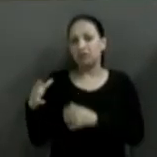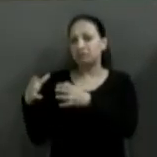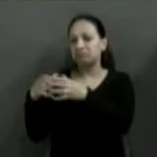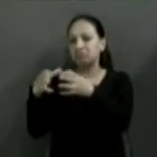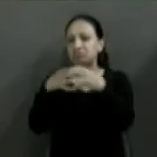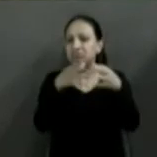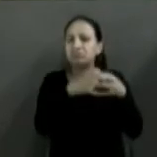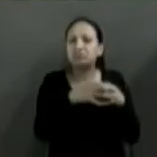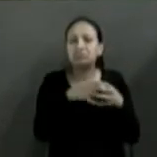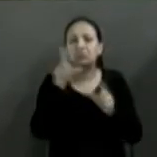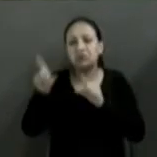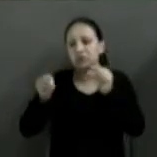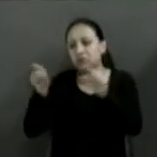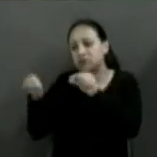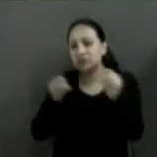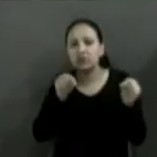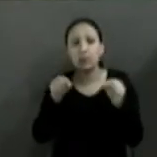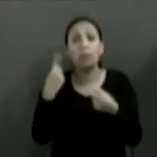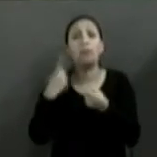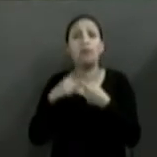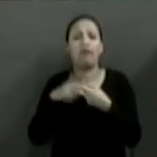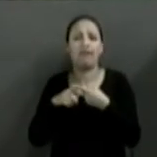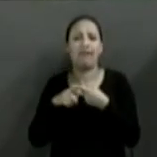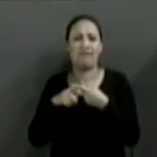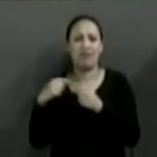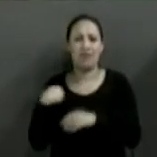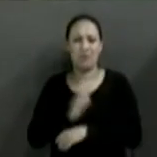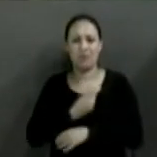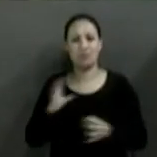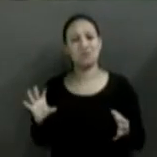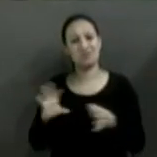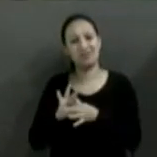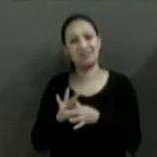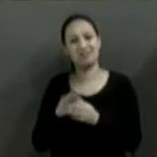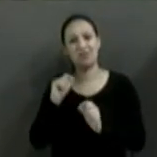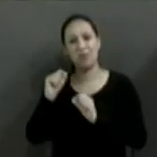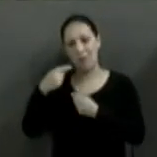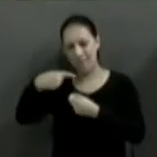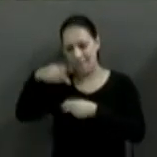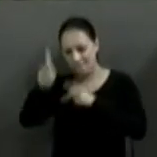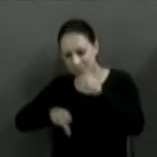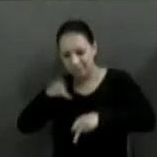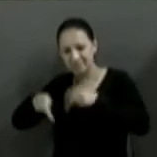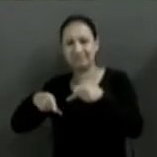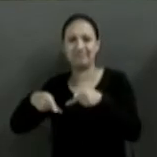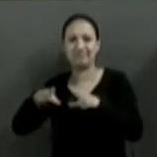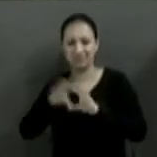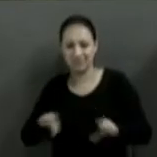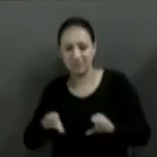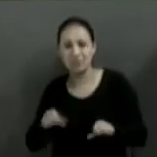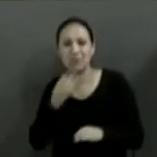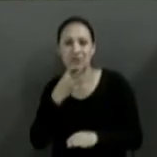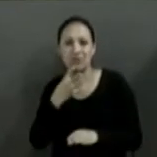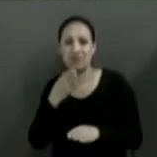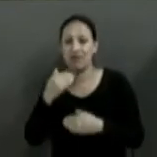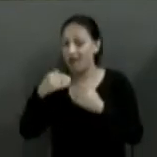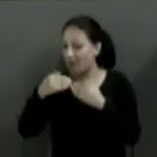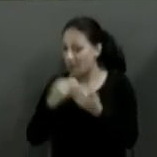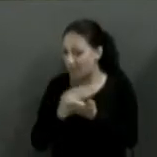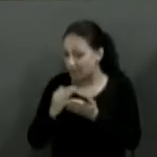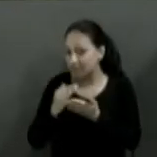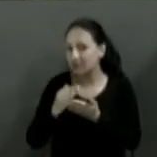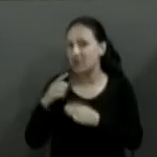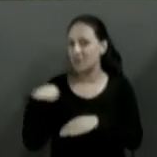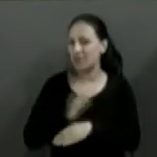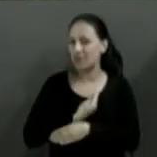coligações, por quê? Porque nós estamos coligados com o povo de Campo Bom. E, a partir disso, nós vamos formar o